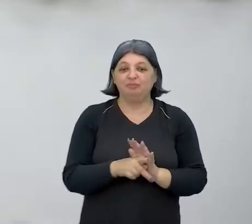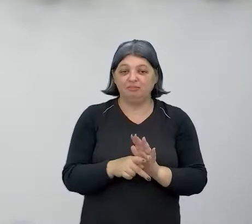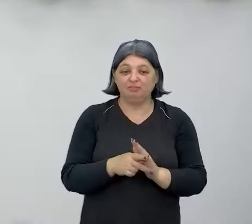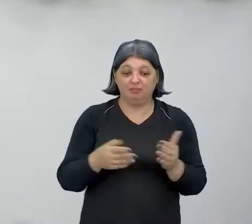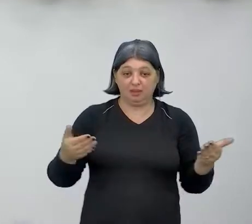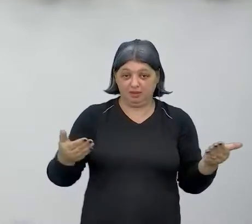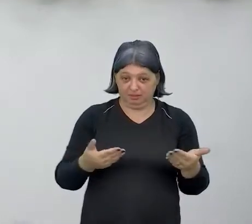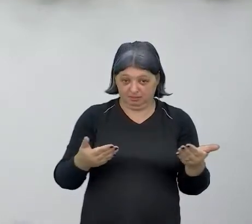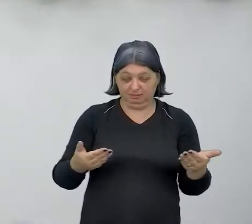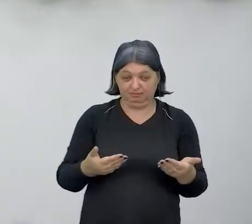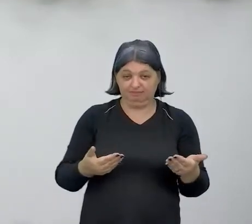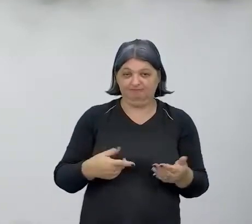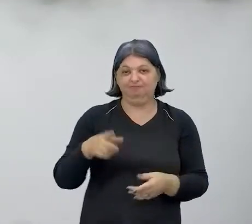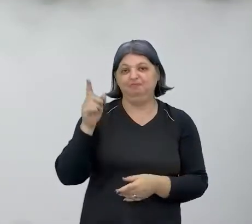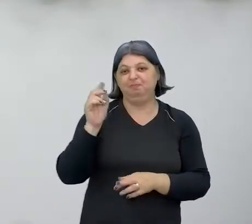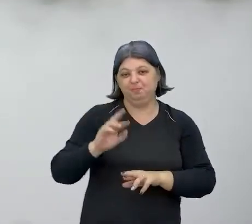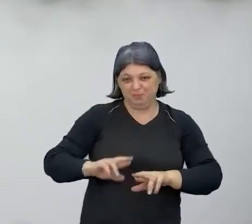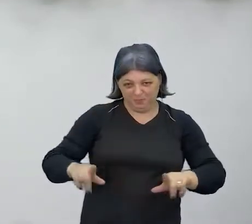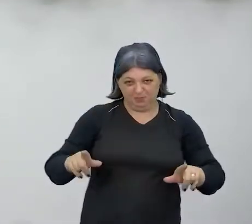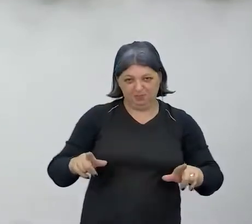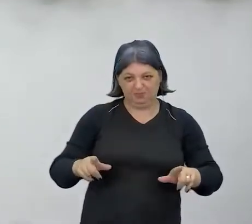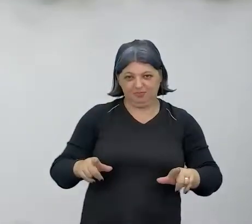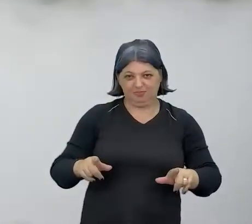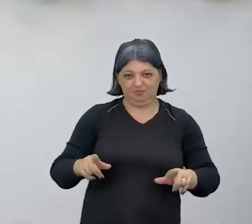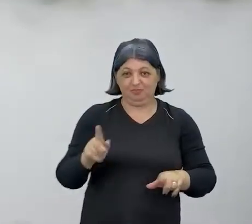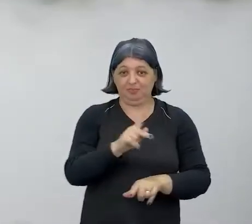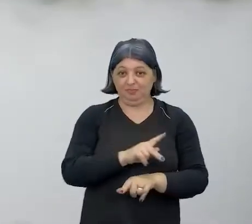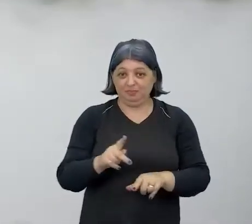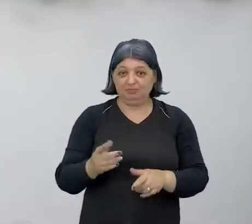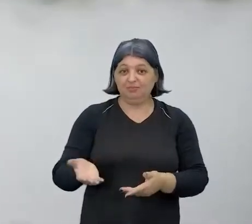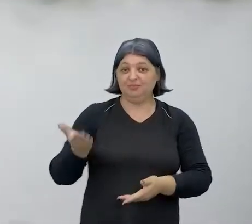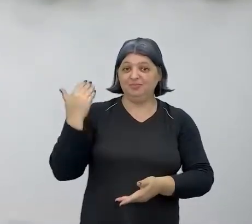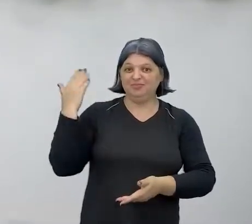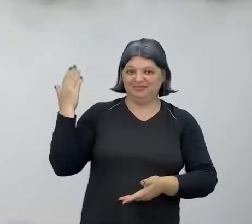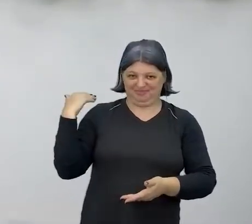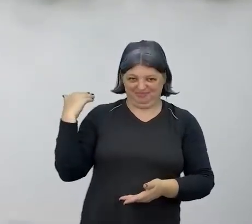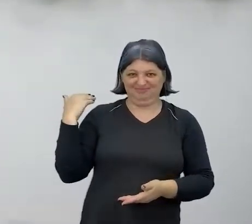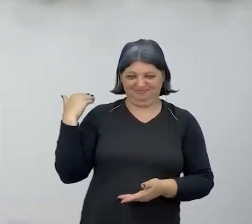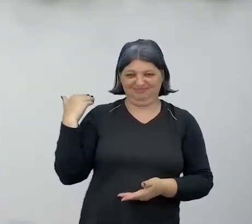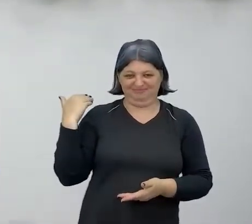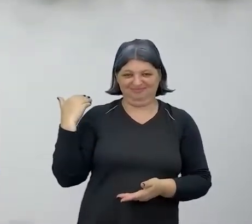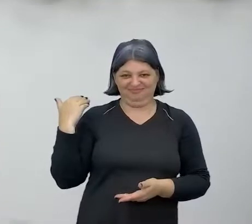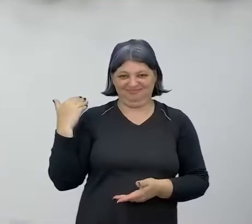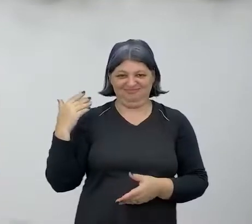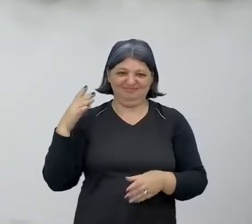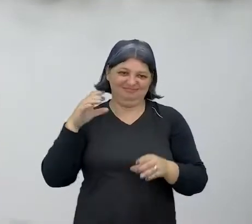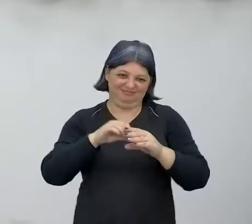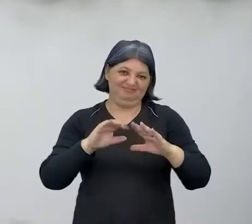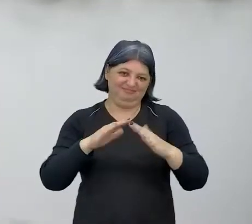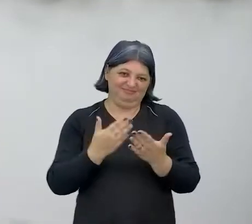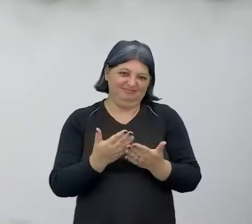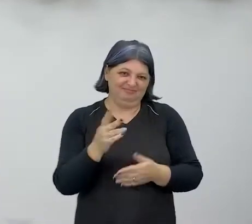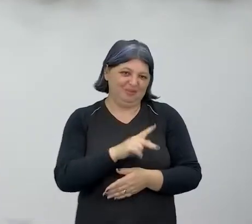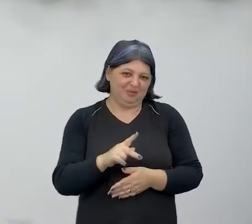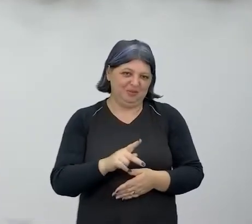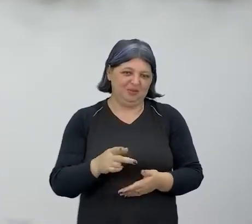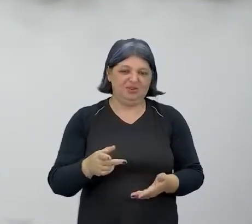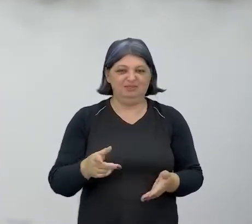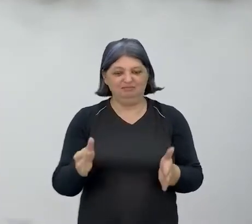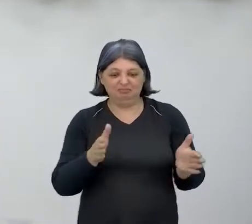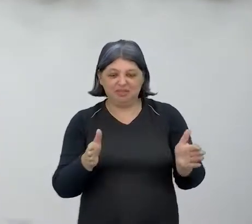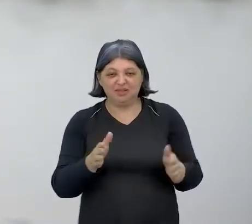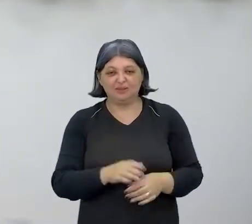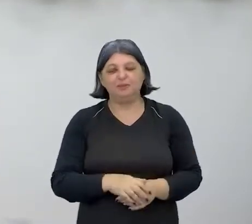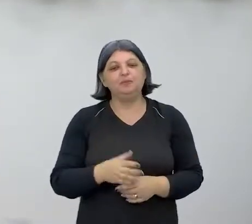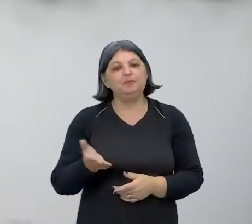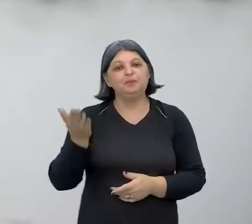atualidade, ela é diferente de ser professora de quando eu tinha professora na minha escola, né? Então, aquela